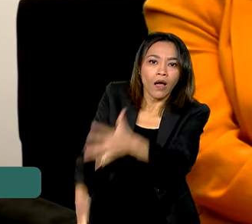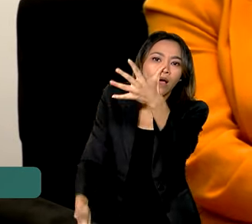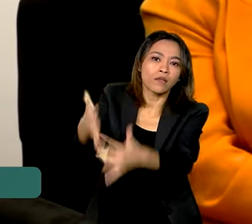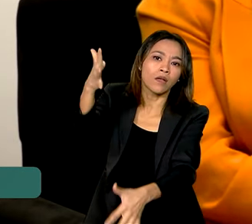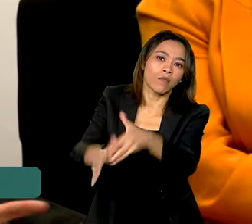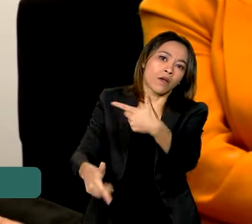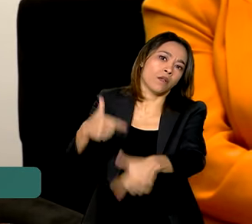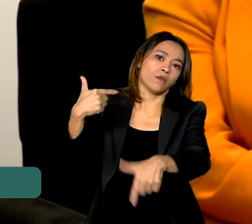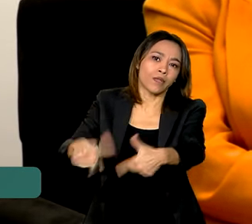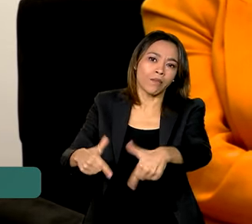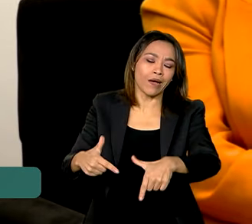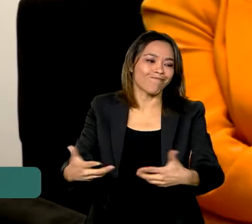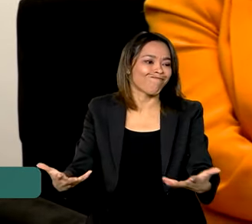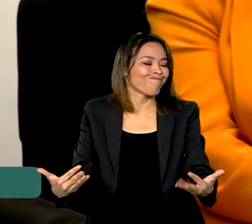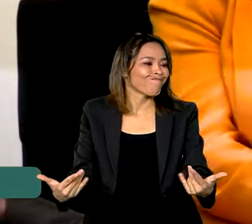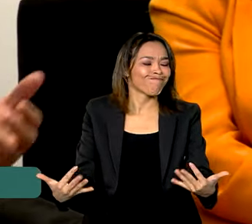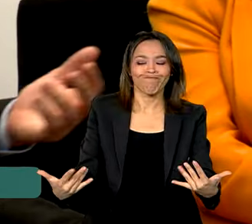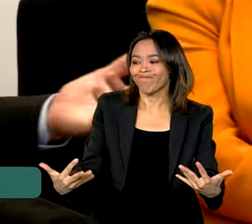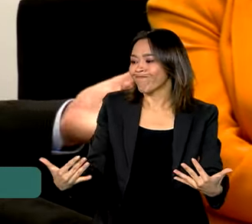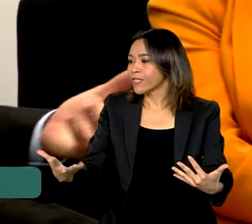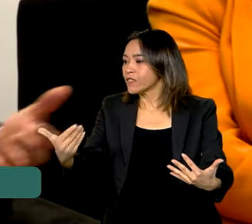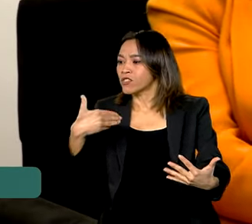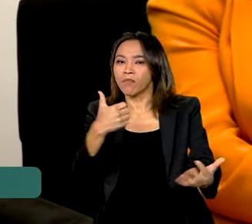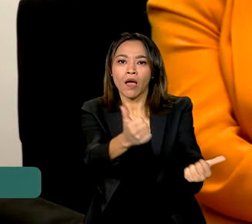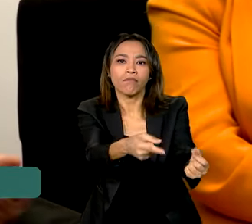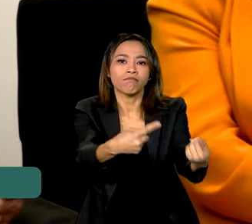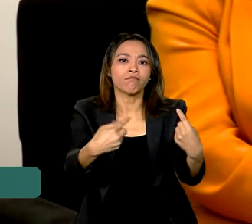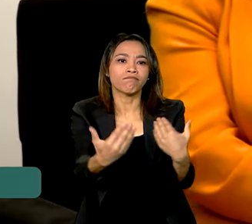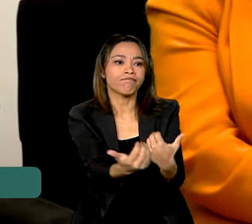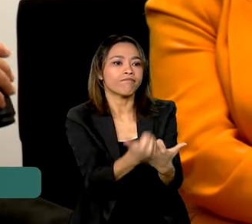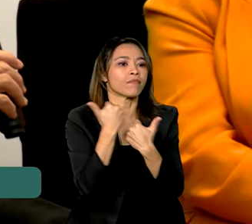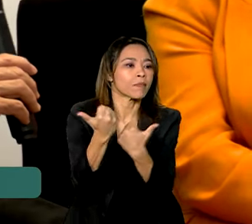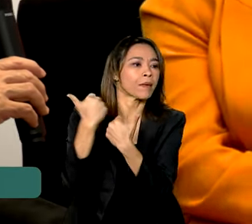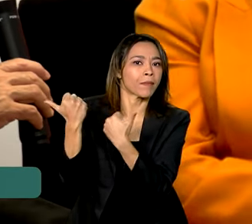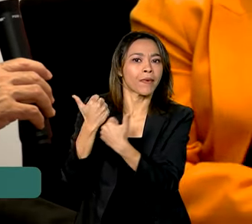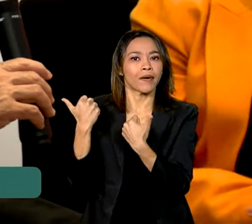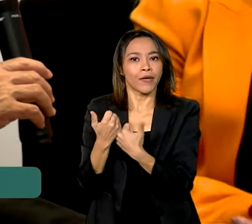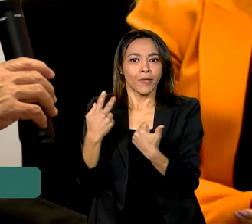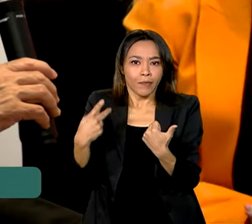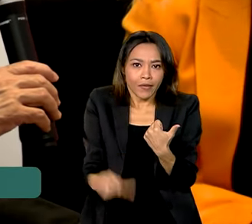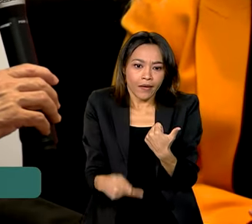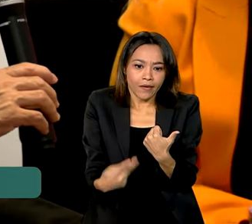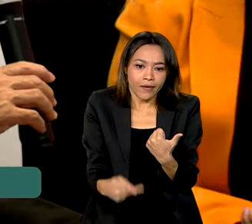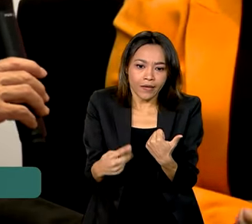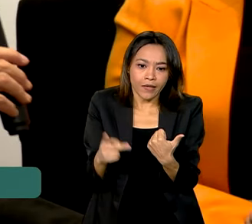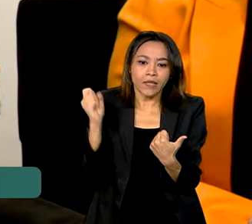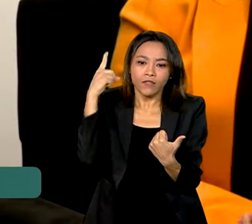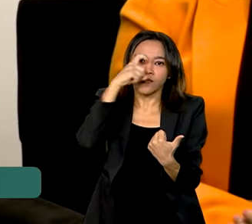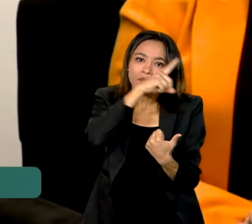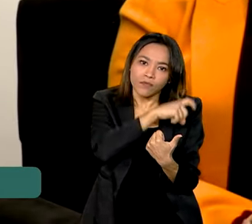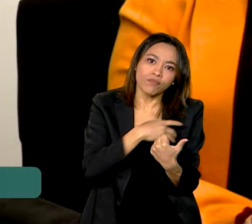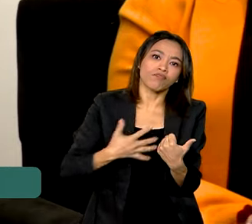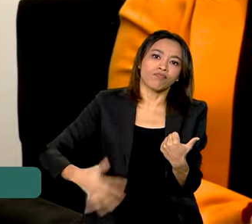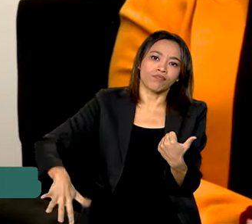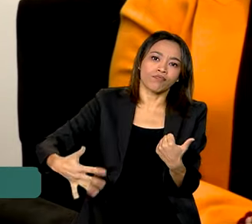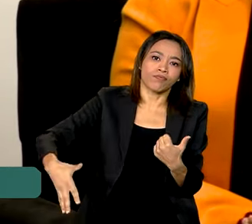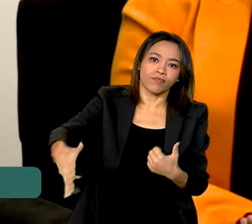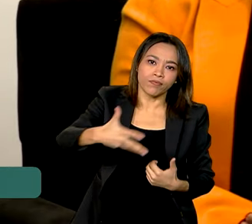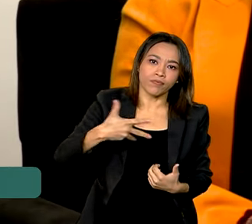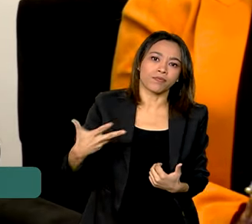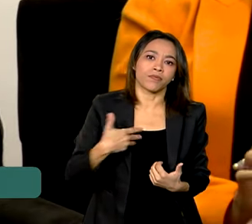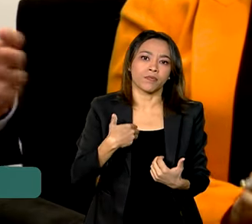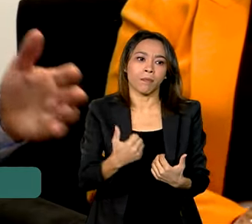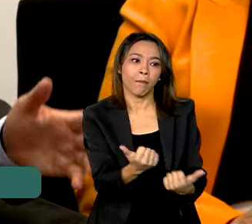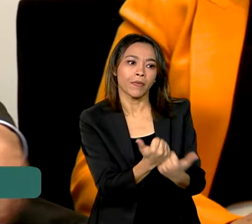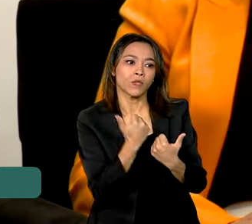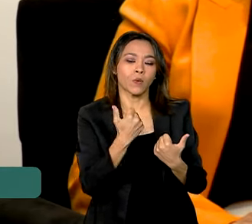trazer novos parceiros para esses debates aqui, além do que o sofrimento nosso aqui, no nosso campo. Eu estou